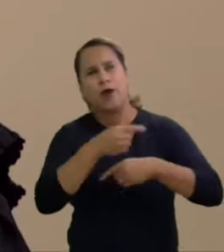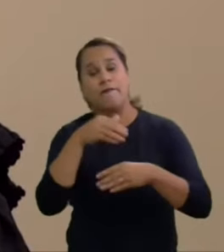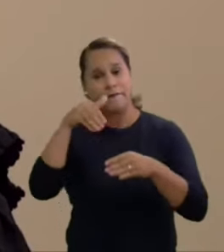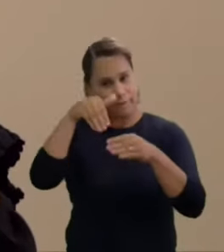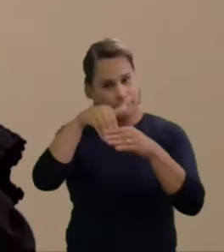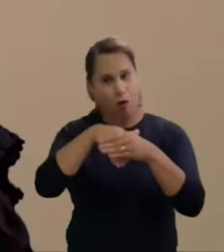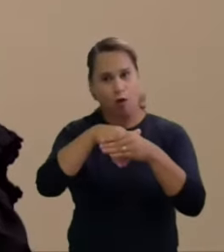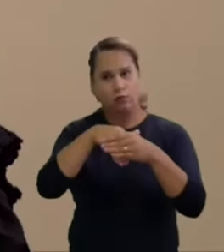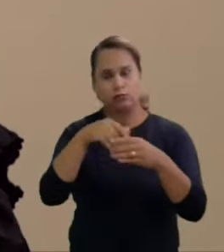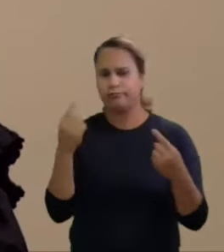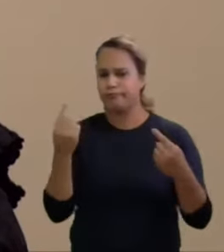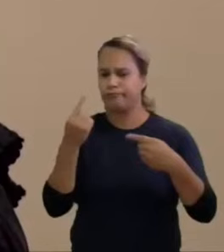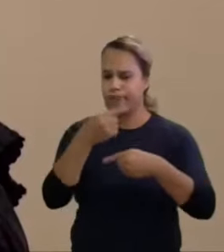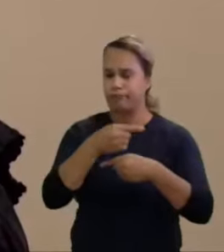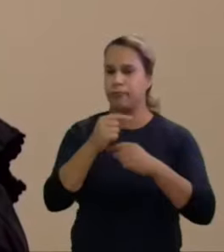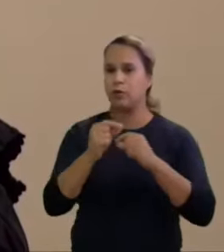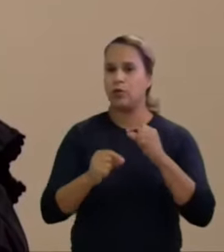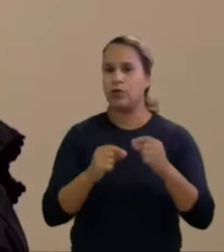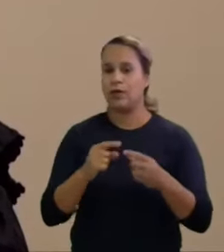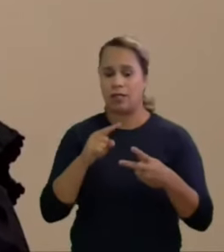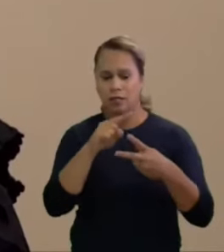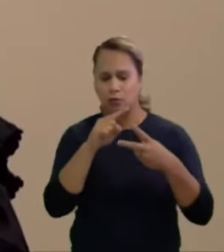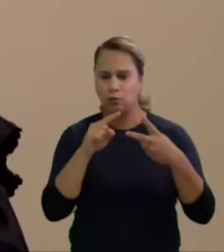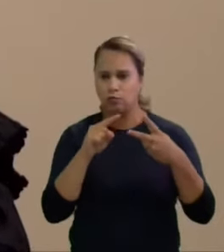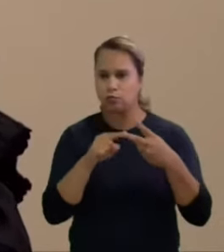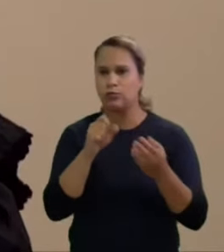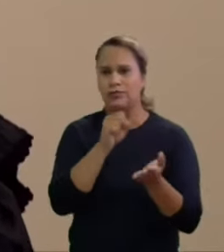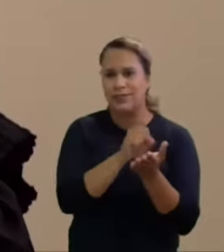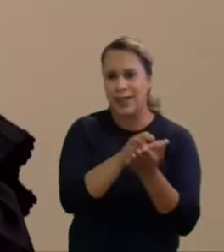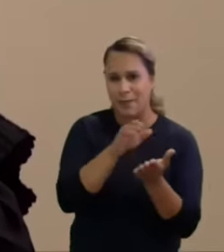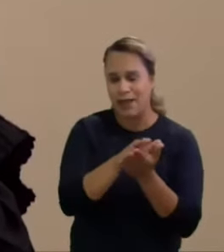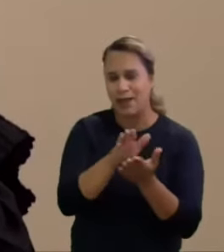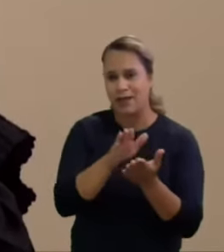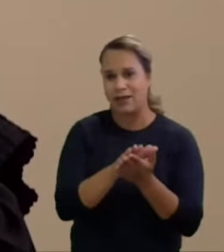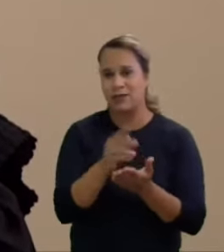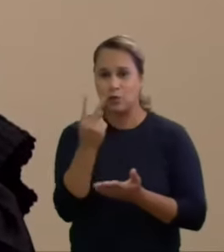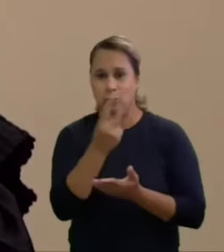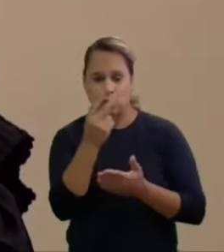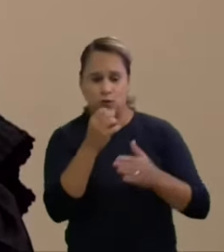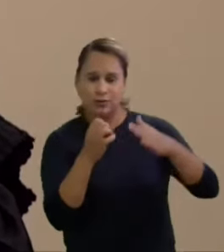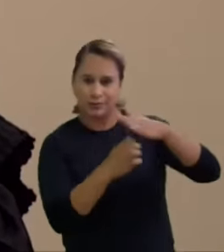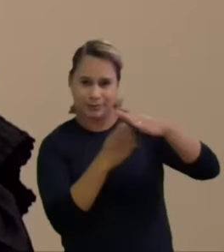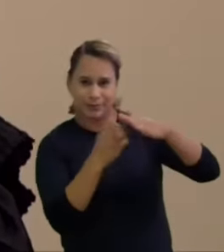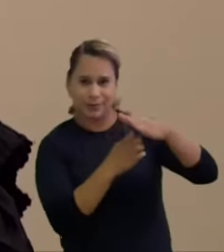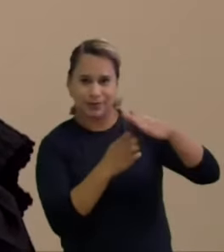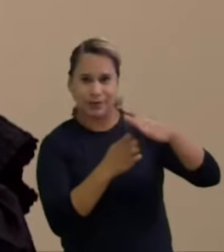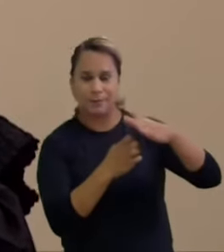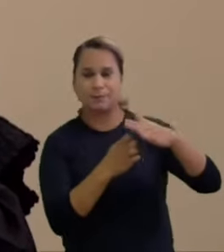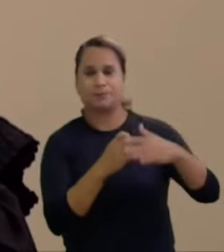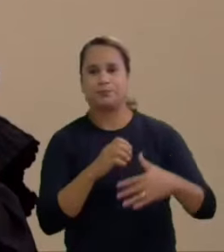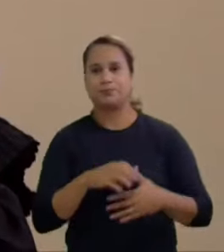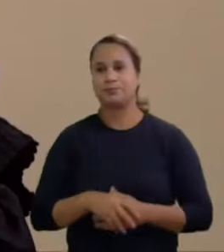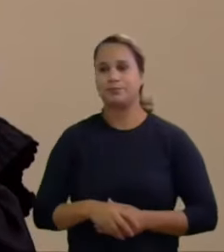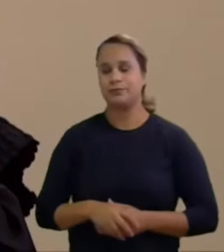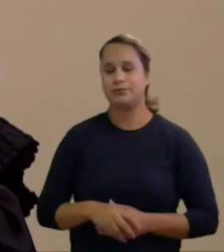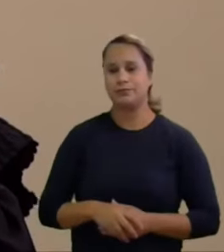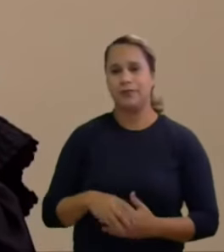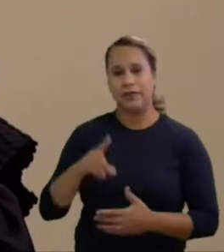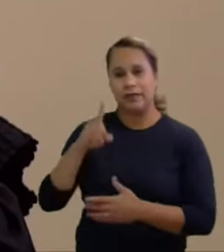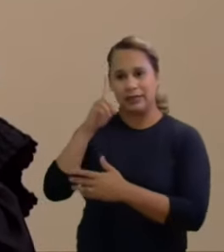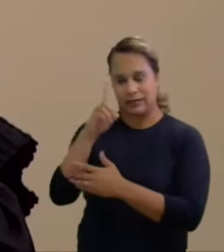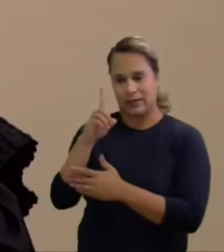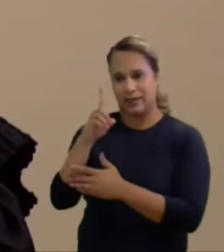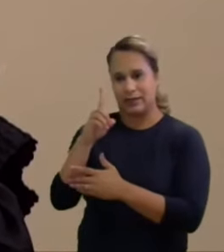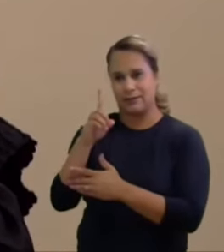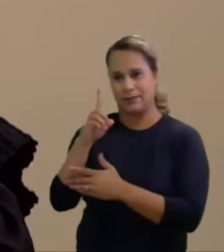comprovados duas despesas com duas empresas, D7 e 2022. É D7, Produções